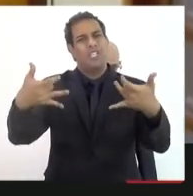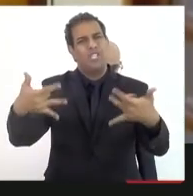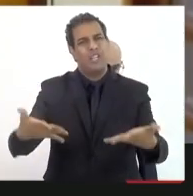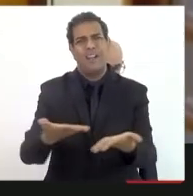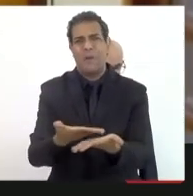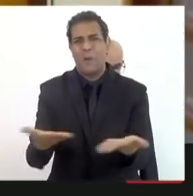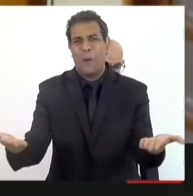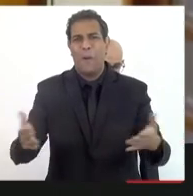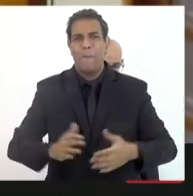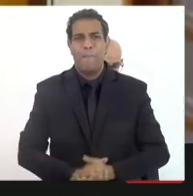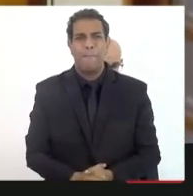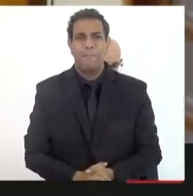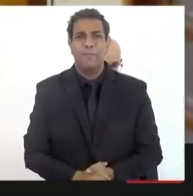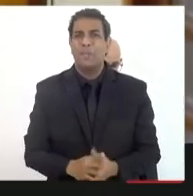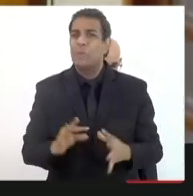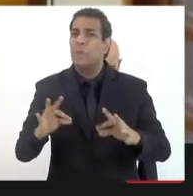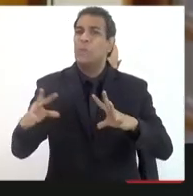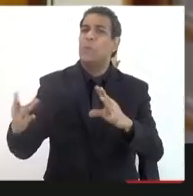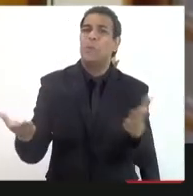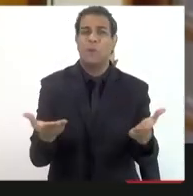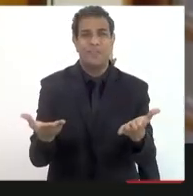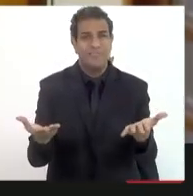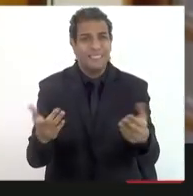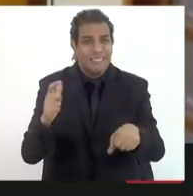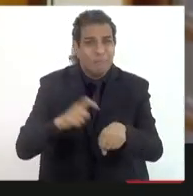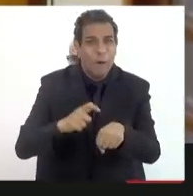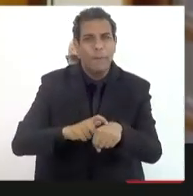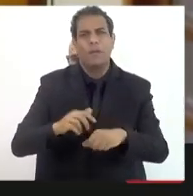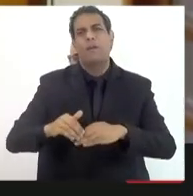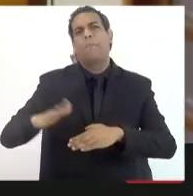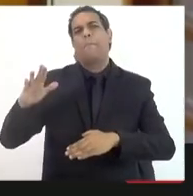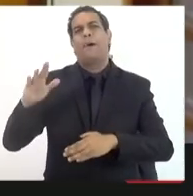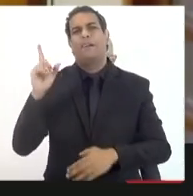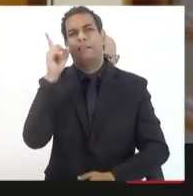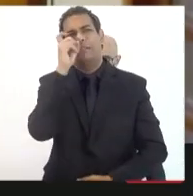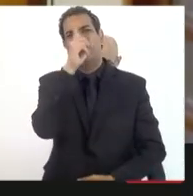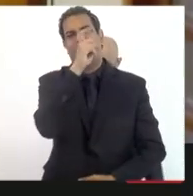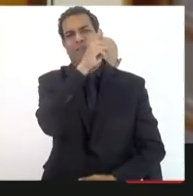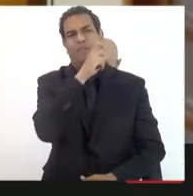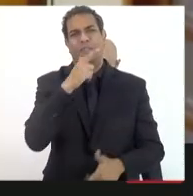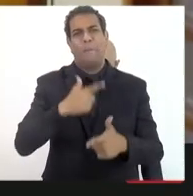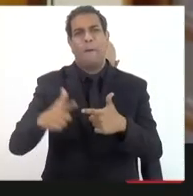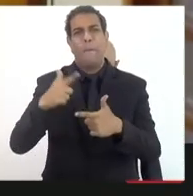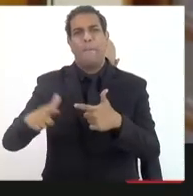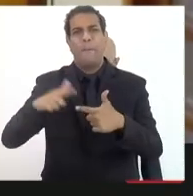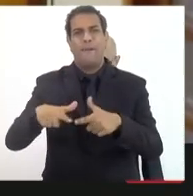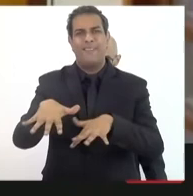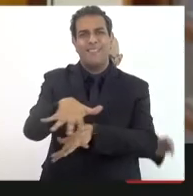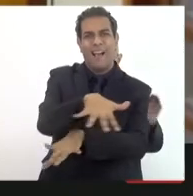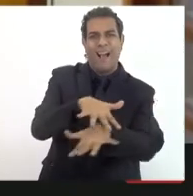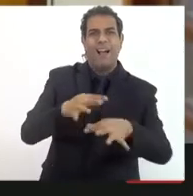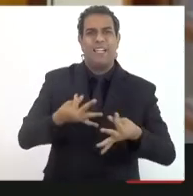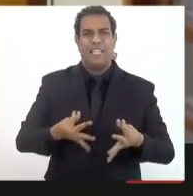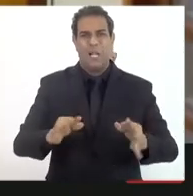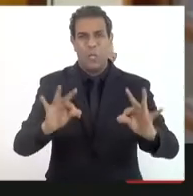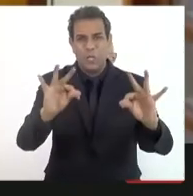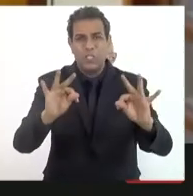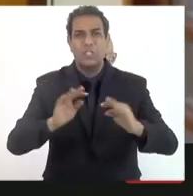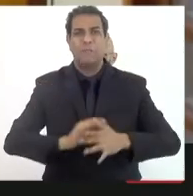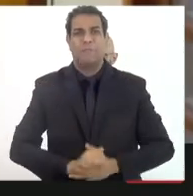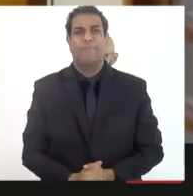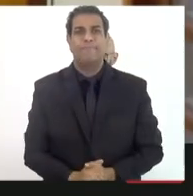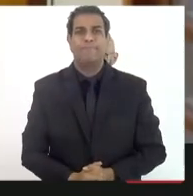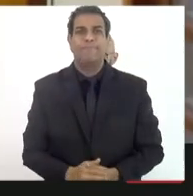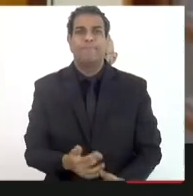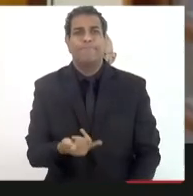por outros colegas, a gente vive um momento difícil de financiamento da ciência e da tecnologia. é com